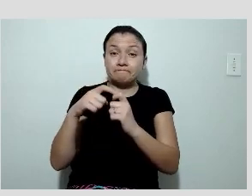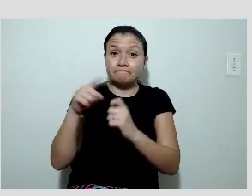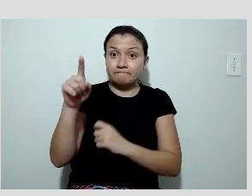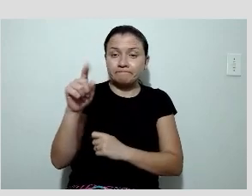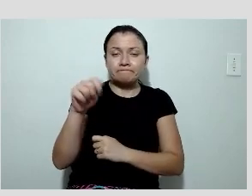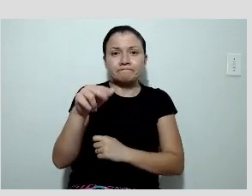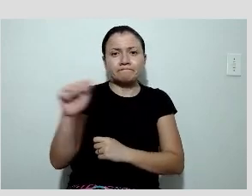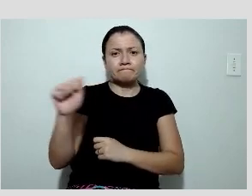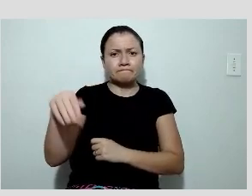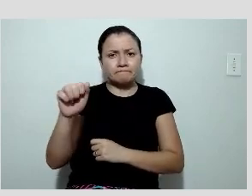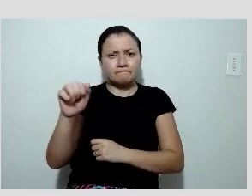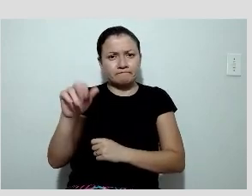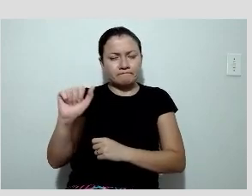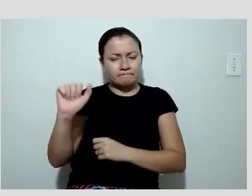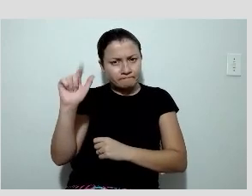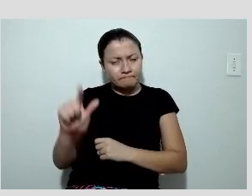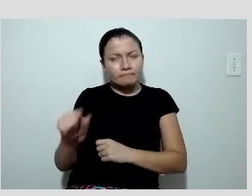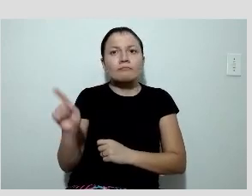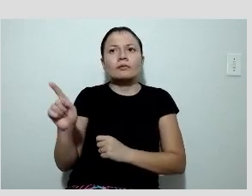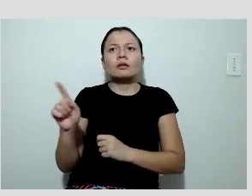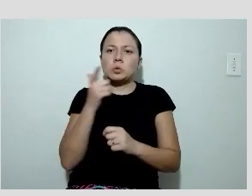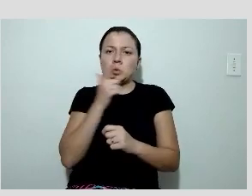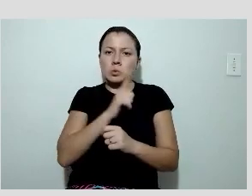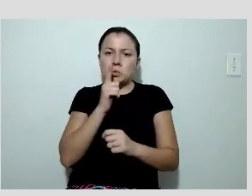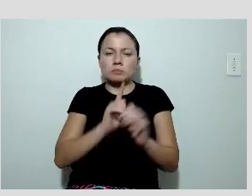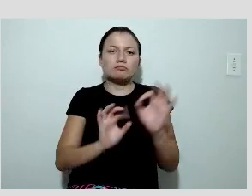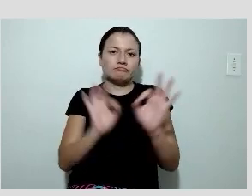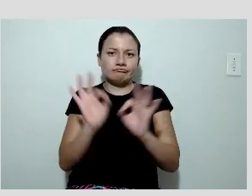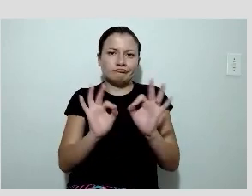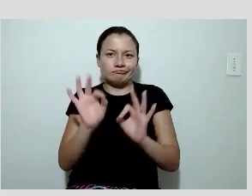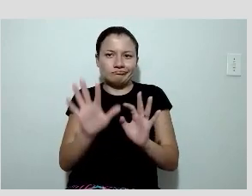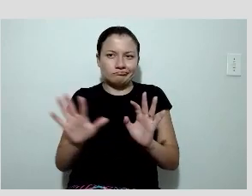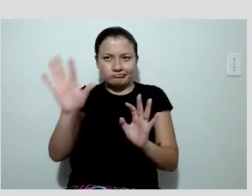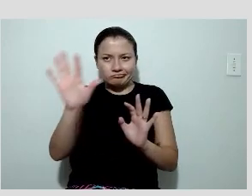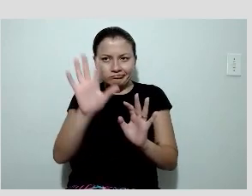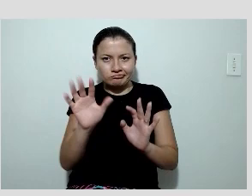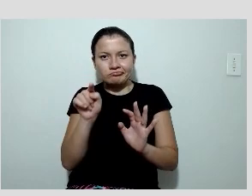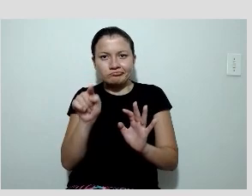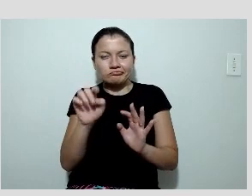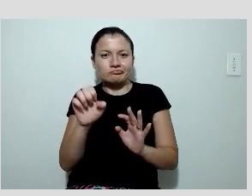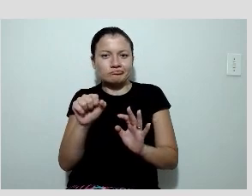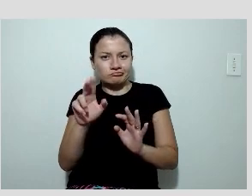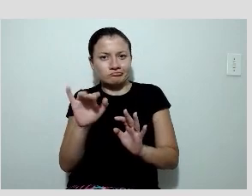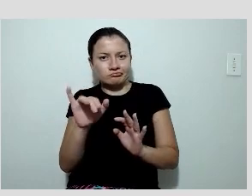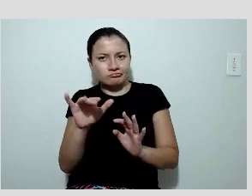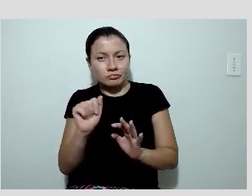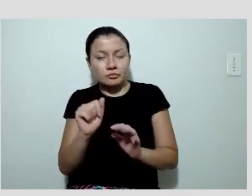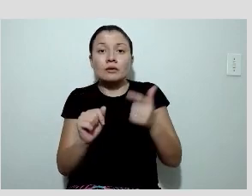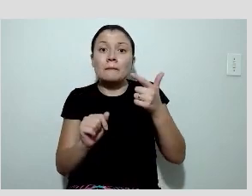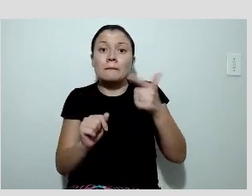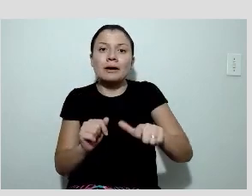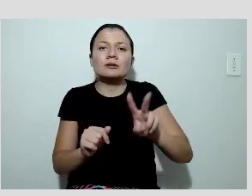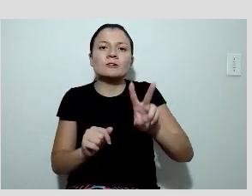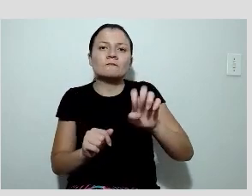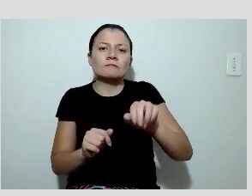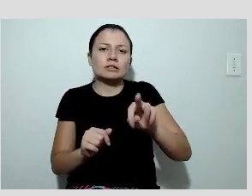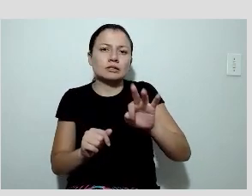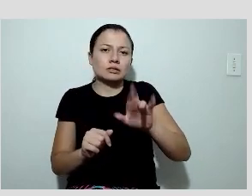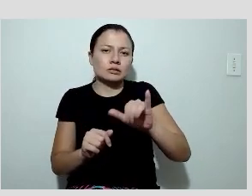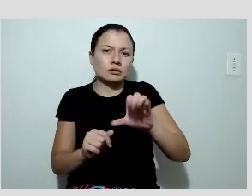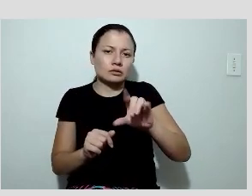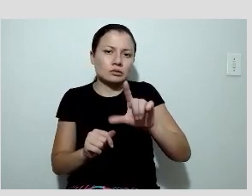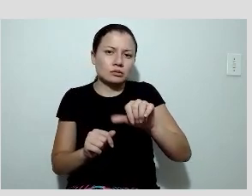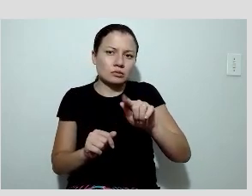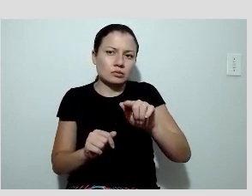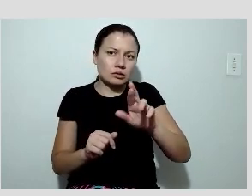de isquemia, uma área de isquemia extensa. Além disso, a gente está tendo a experiência com a ventriculografia radiosotópica, com